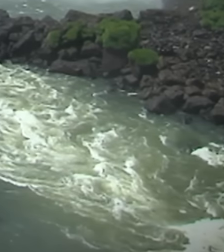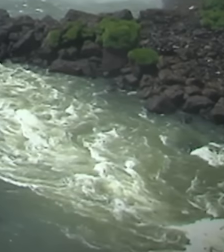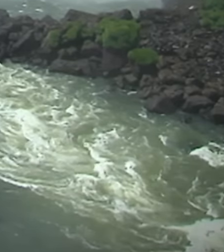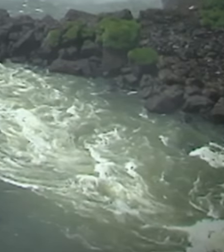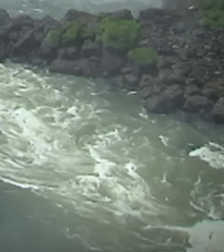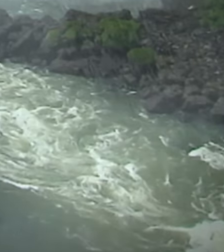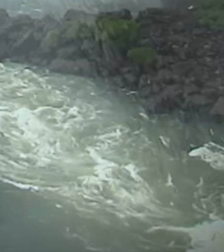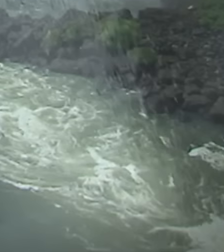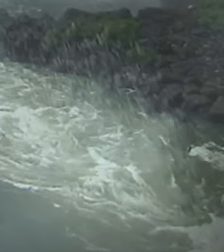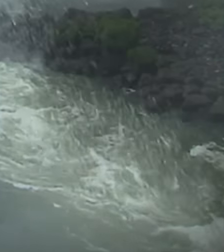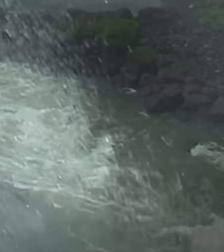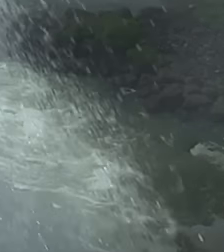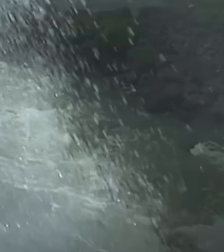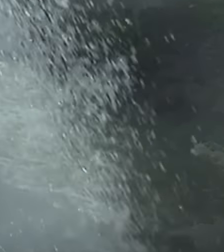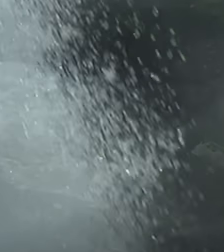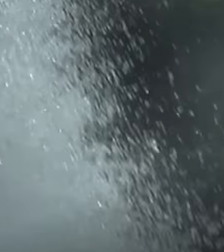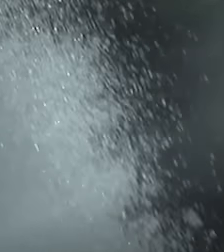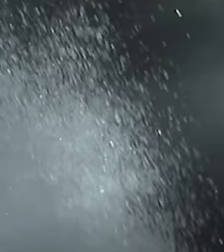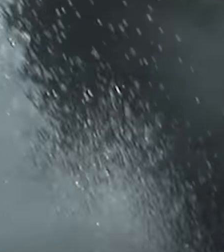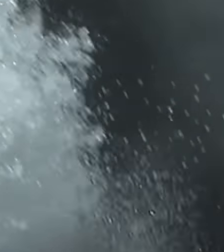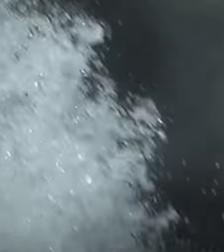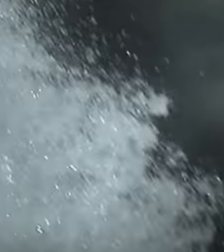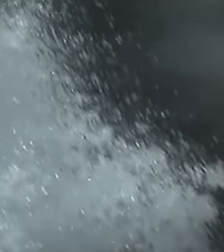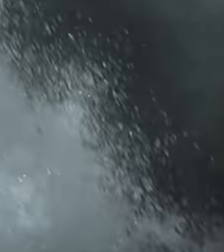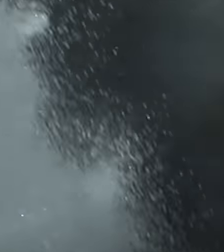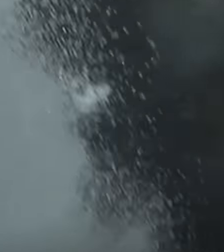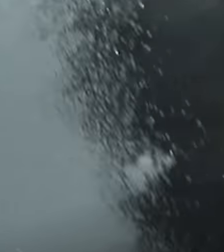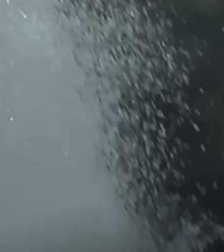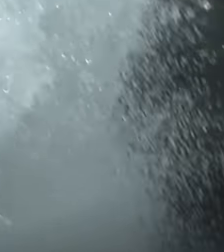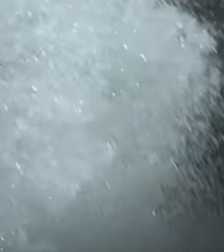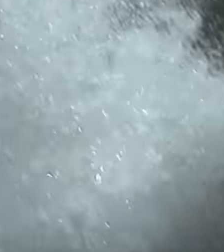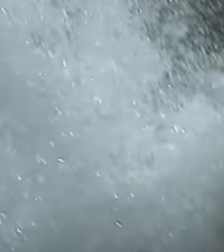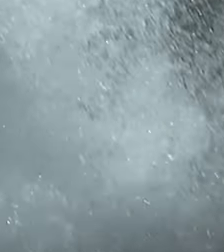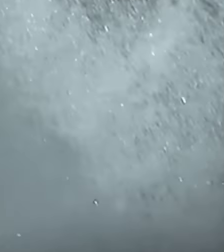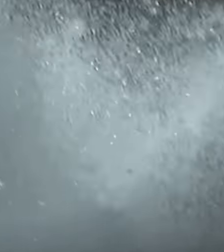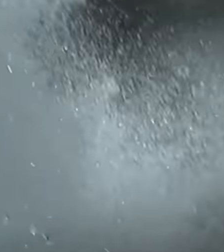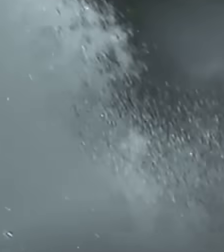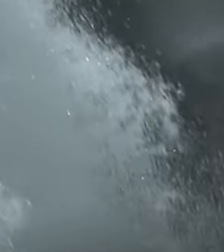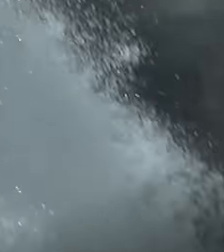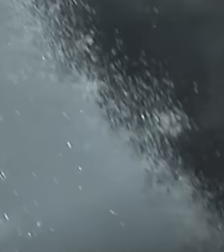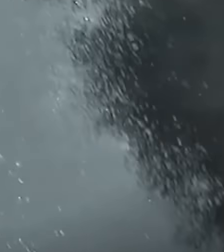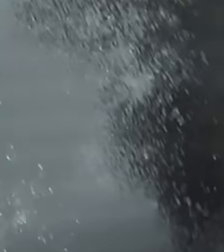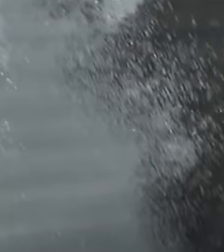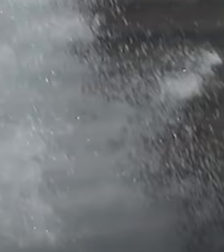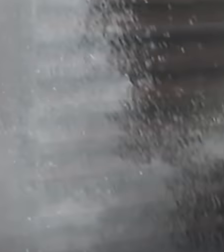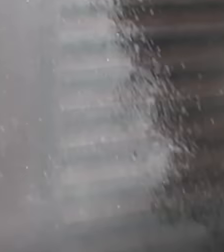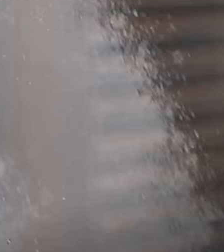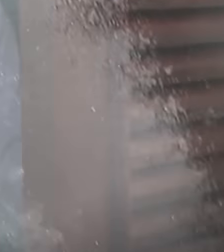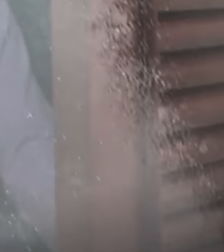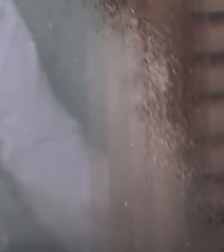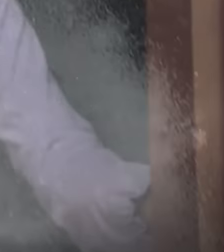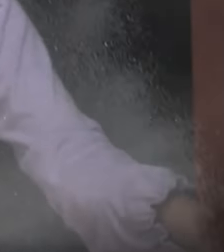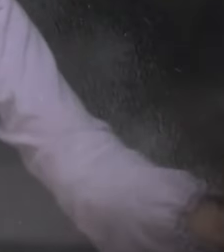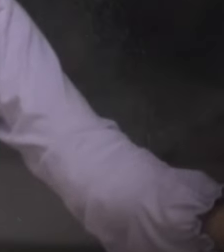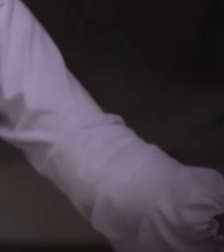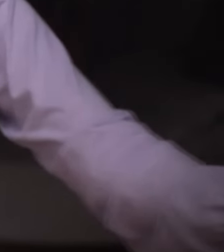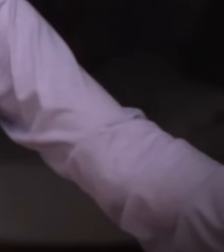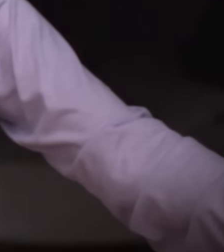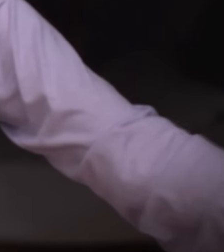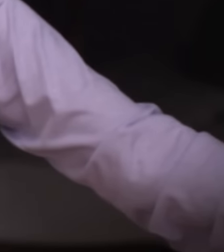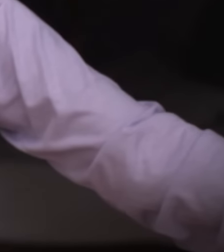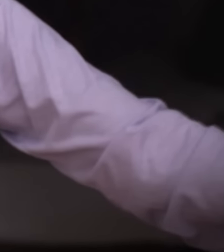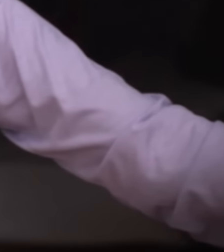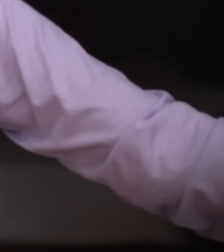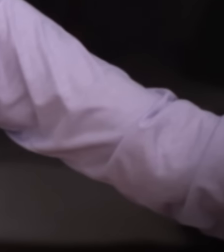É a graça do eterno Deus derramada sobre os